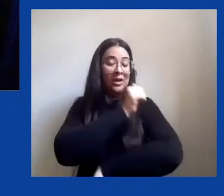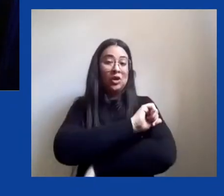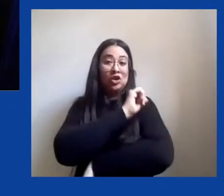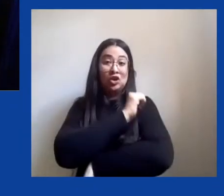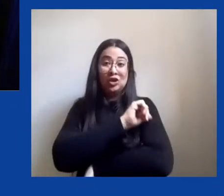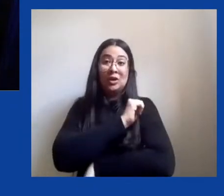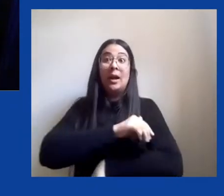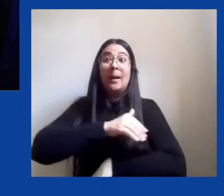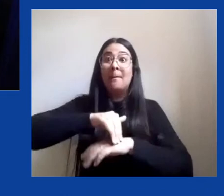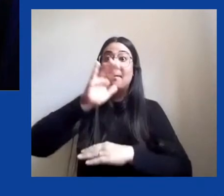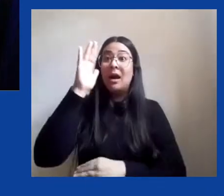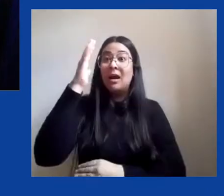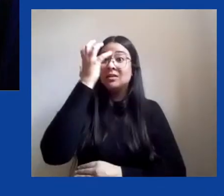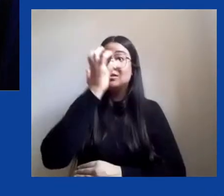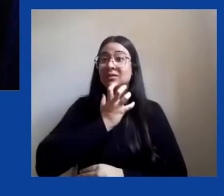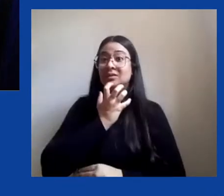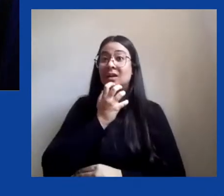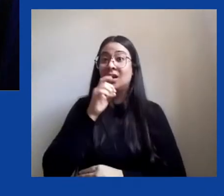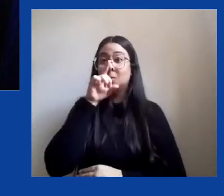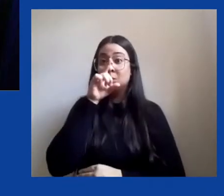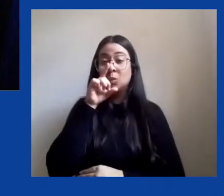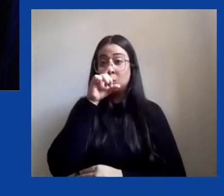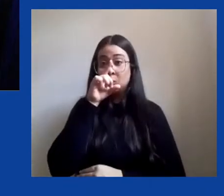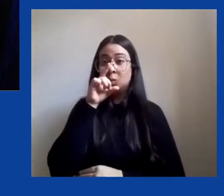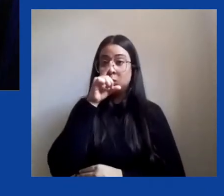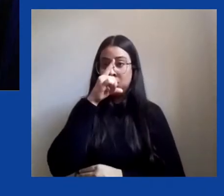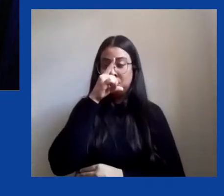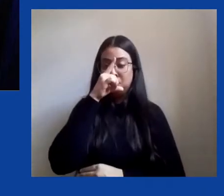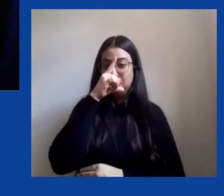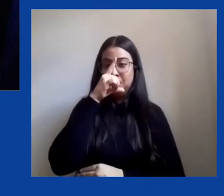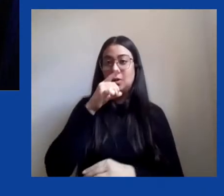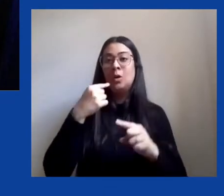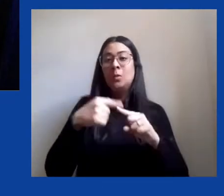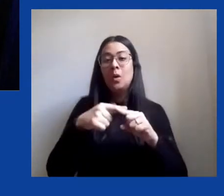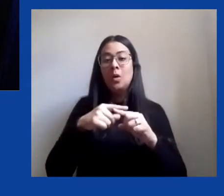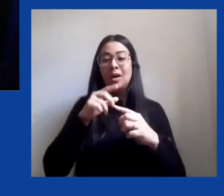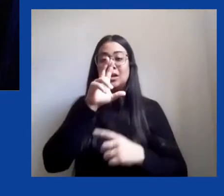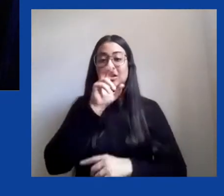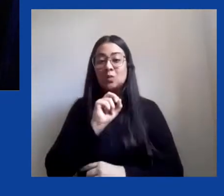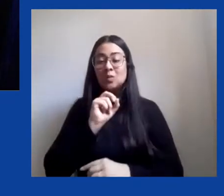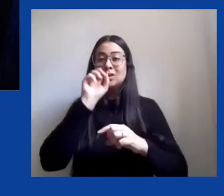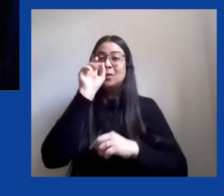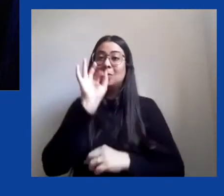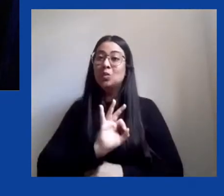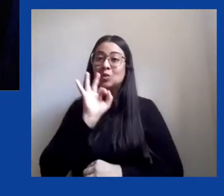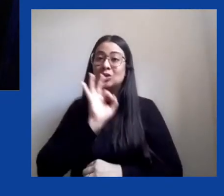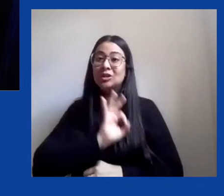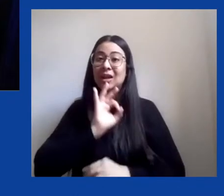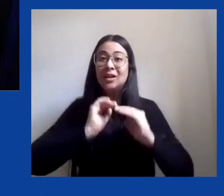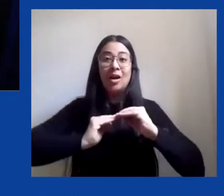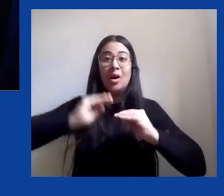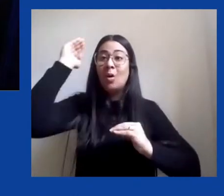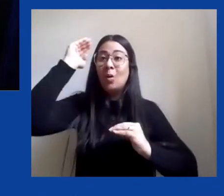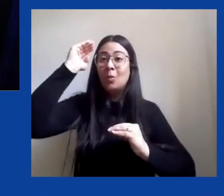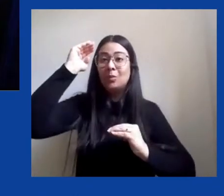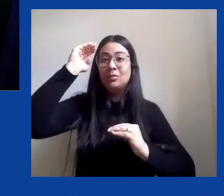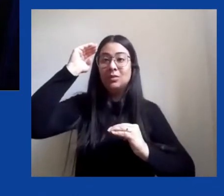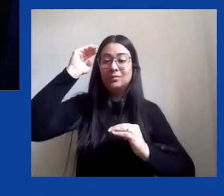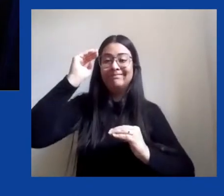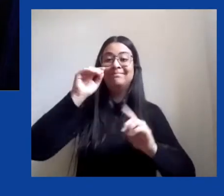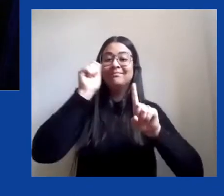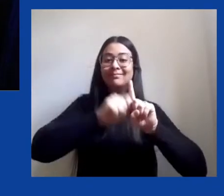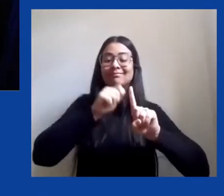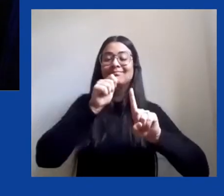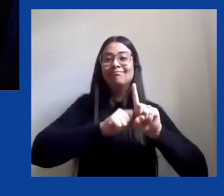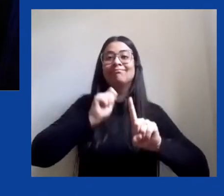um registro de um aumento de 50%. nos casos de violência no mês de abril, segundo a